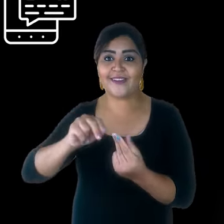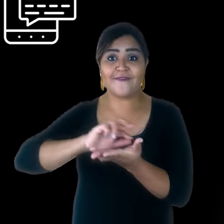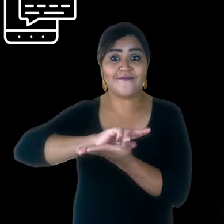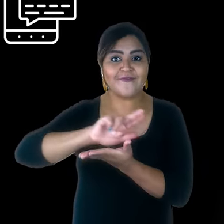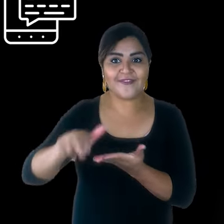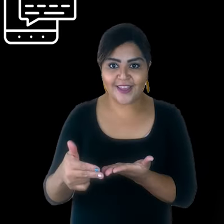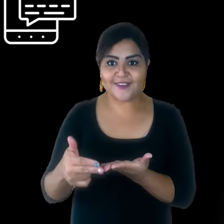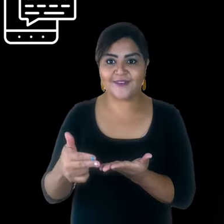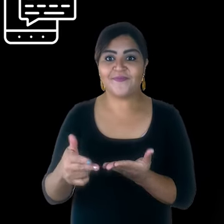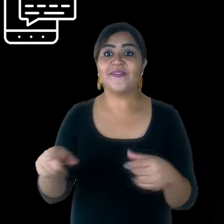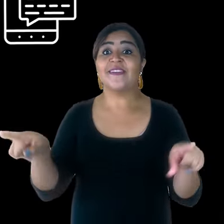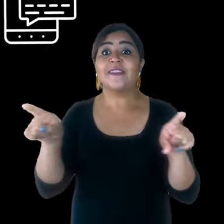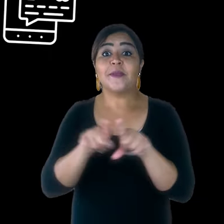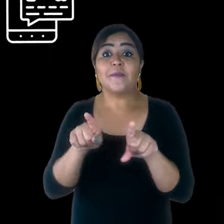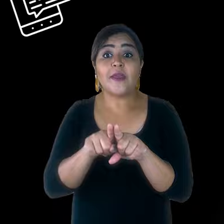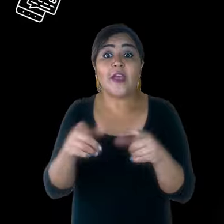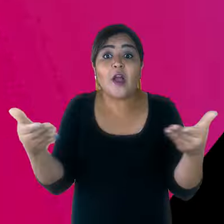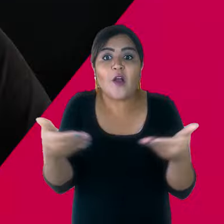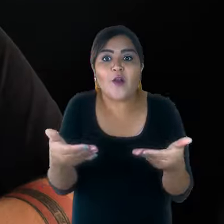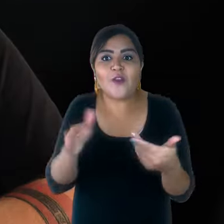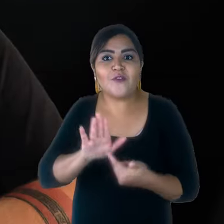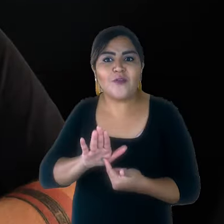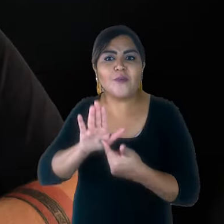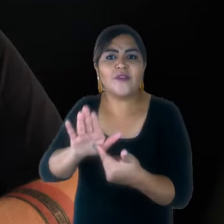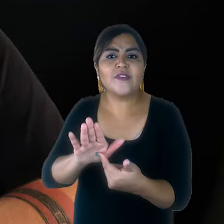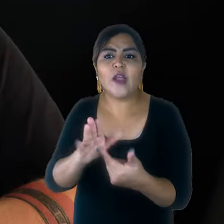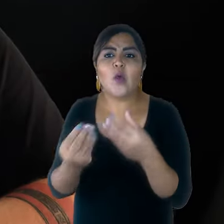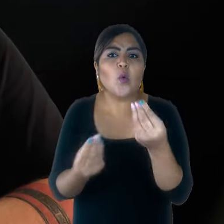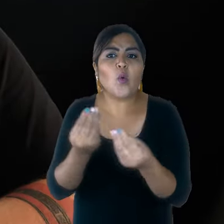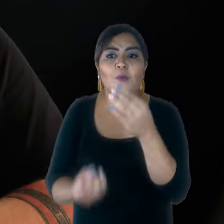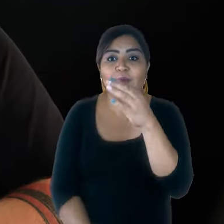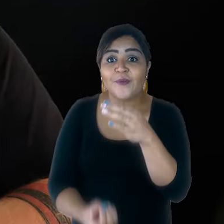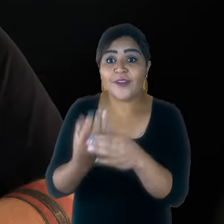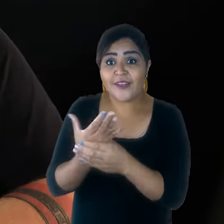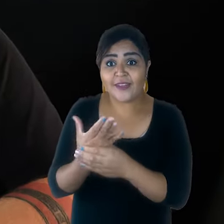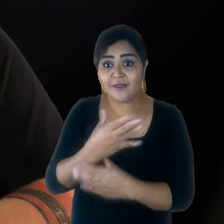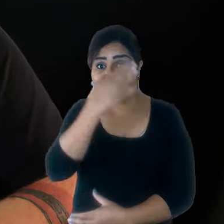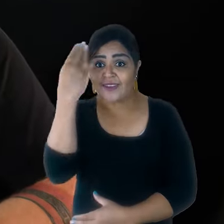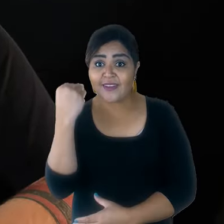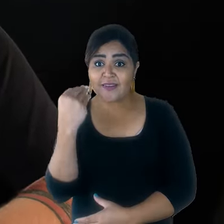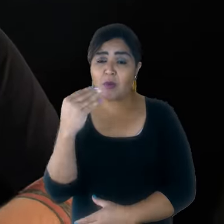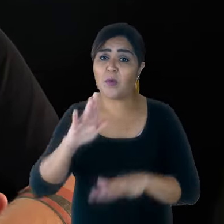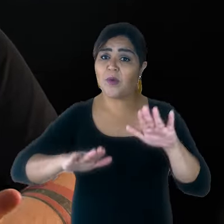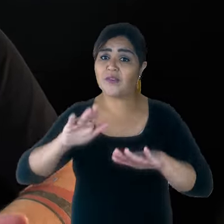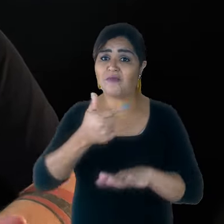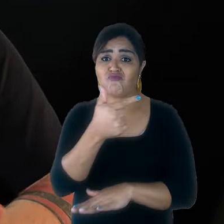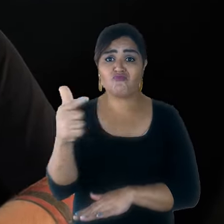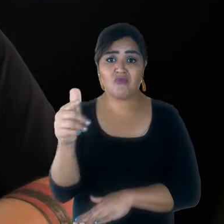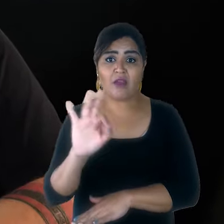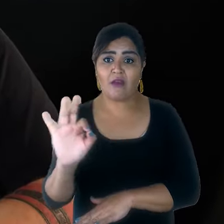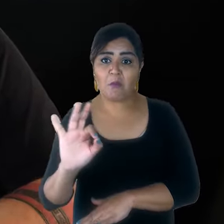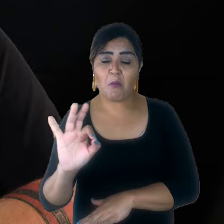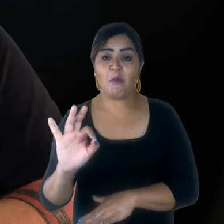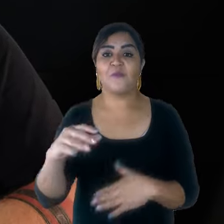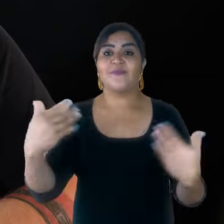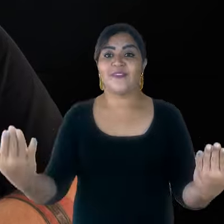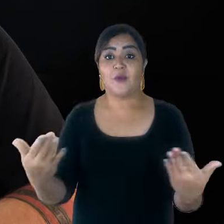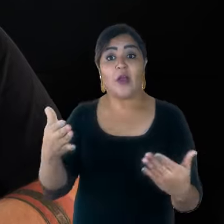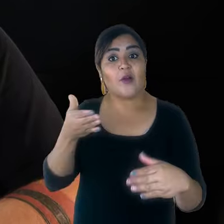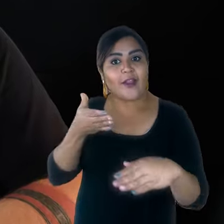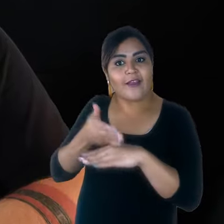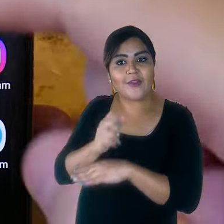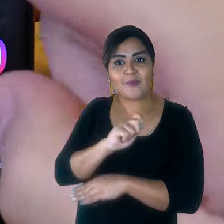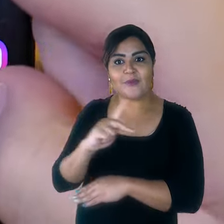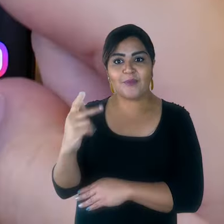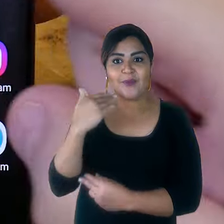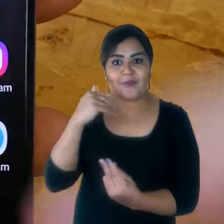internet banking, aplicativo Bradesco. E essa é a senha que eu vou te ensinar a criar, caso você tenha esquecido ou ainda não tenha